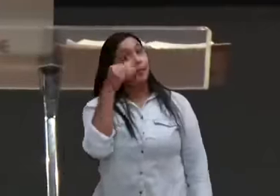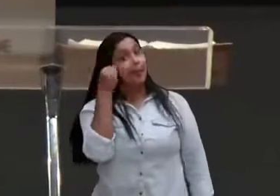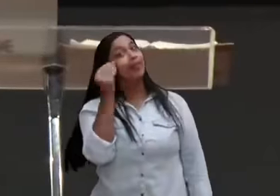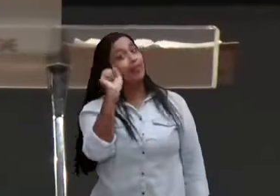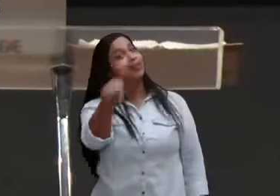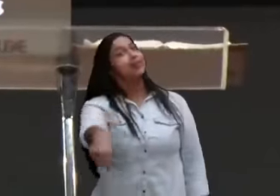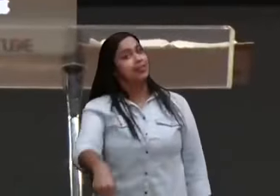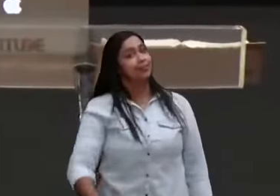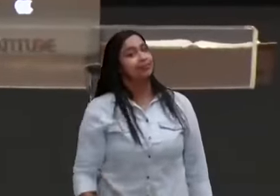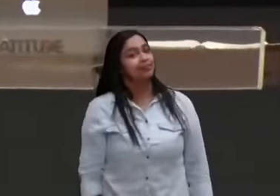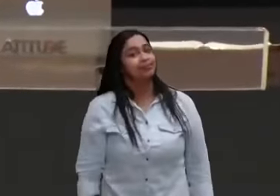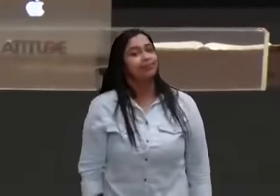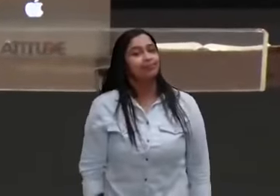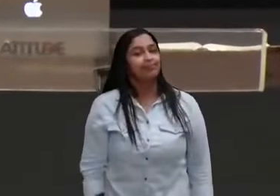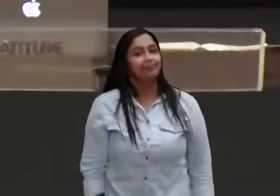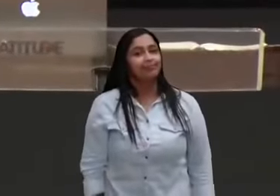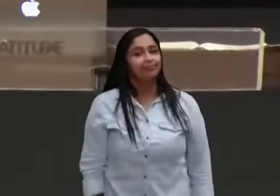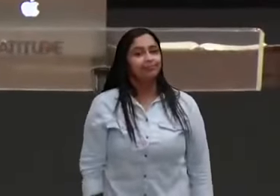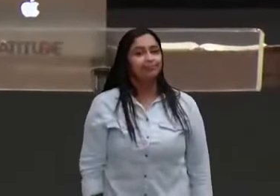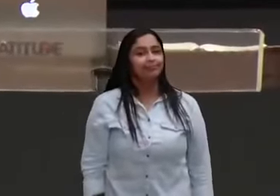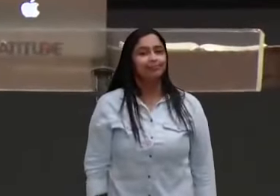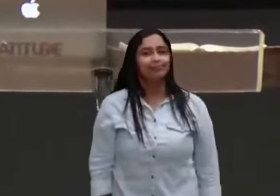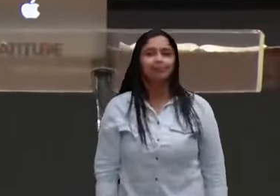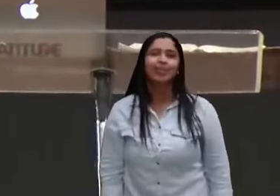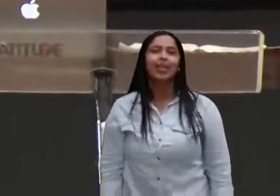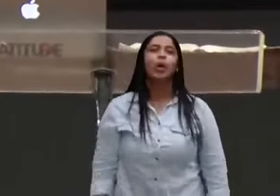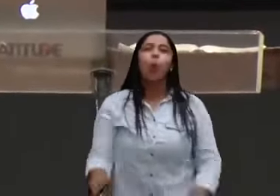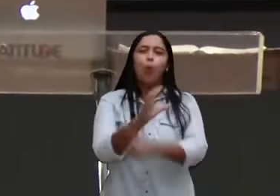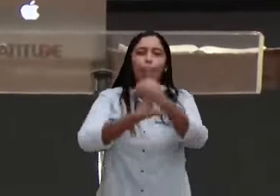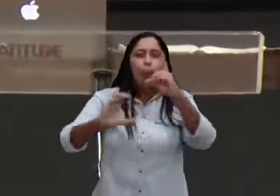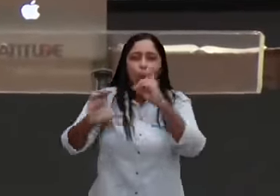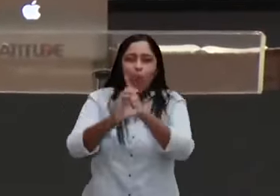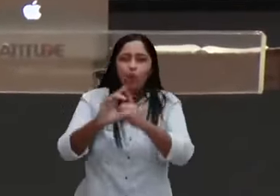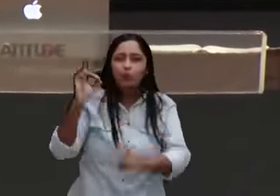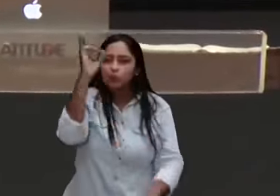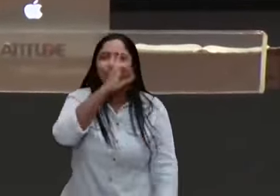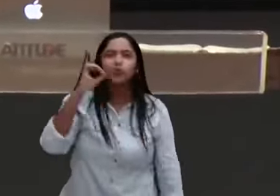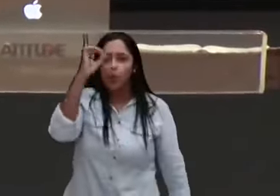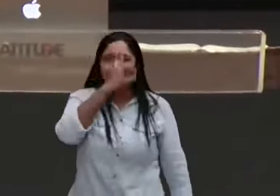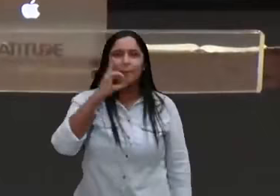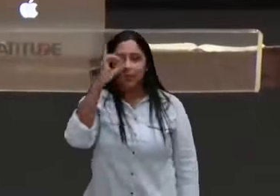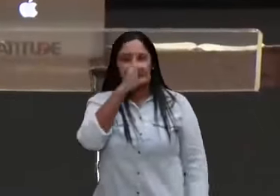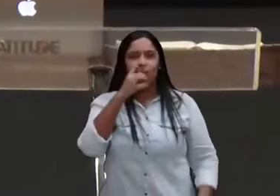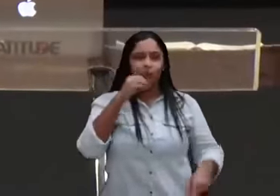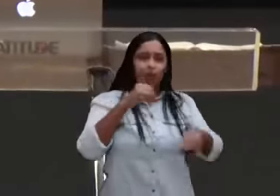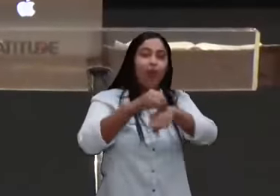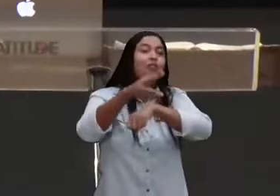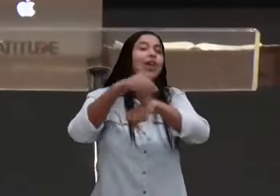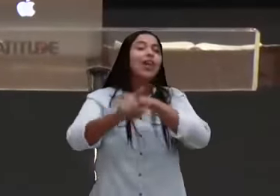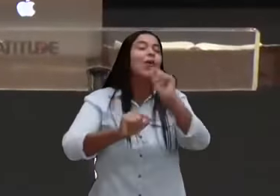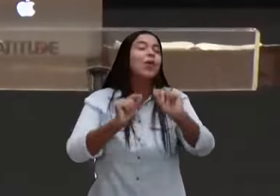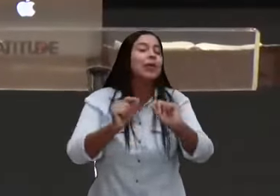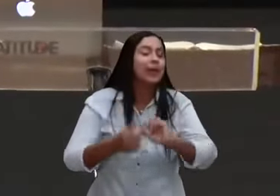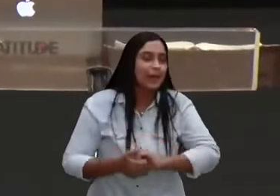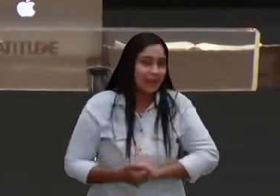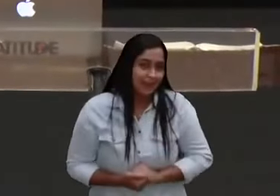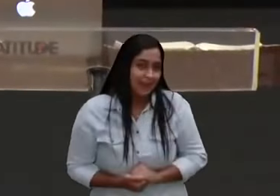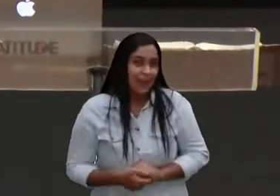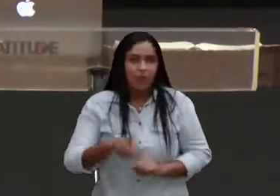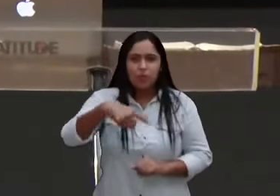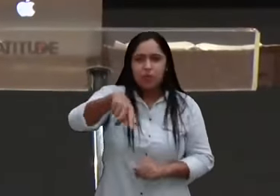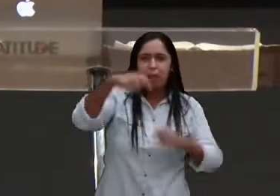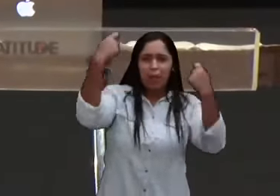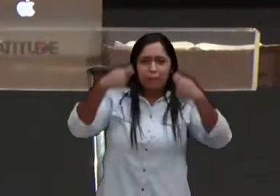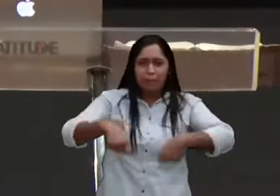domingo eu disse, você não precisa nem comprar um manual sobre, vida de oração, e você não precisa